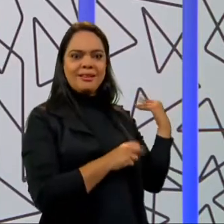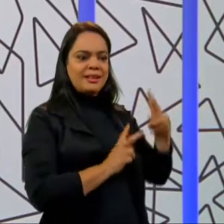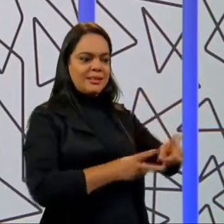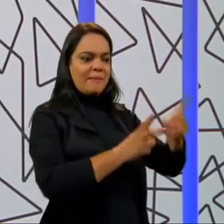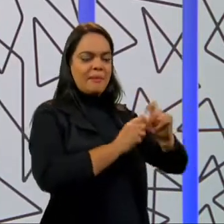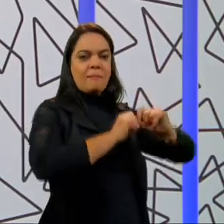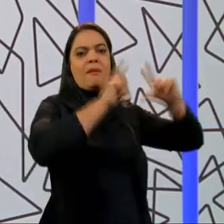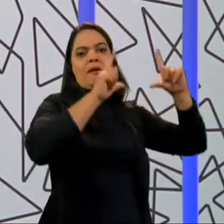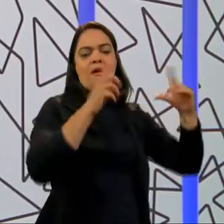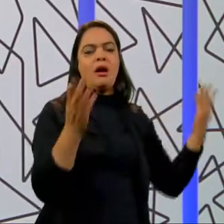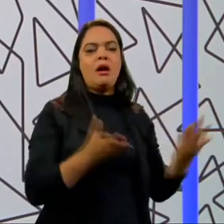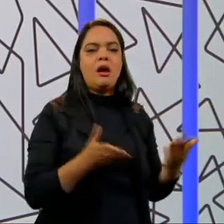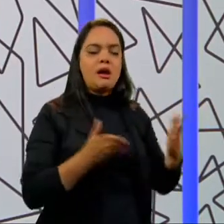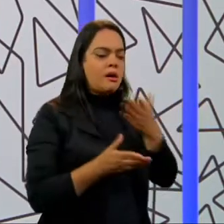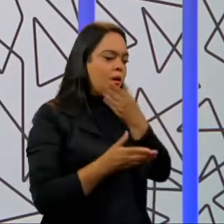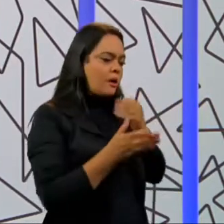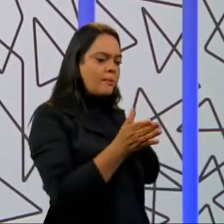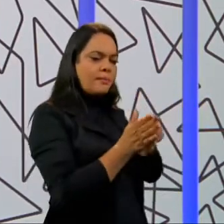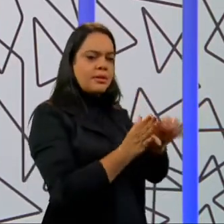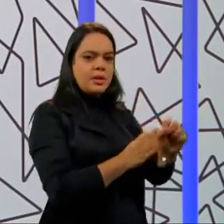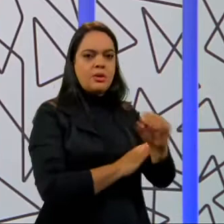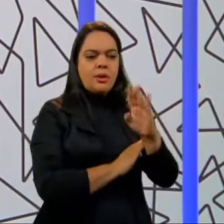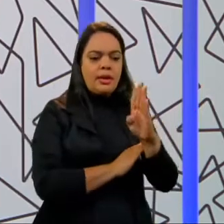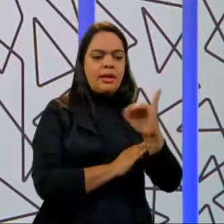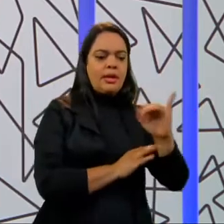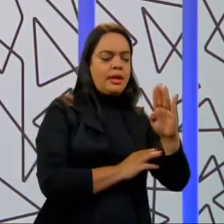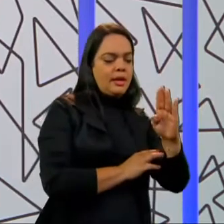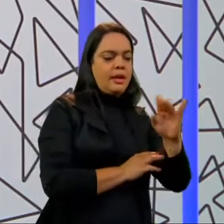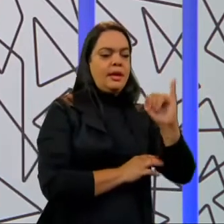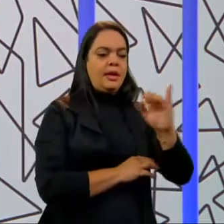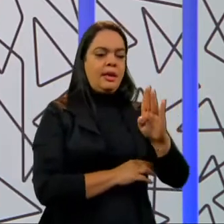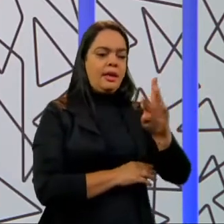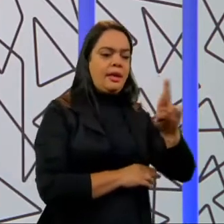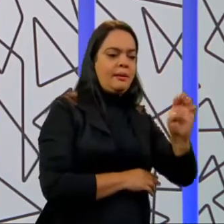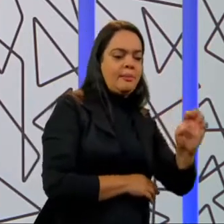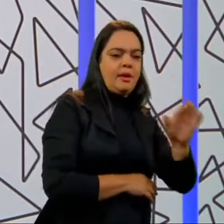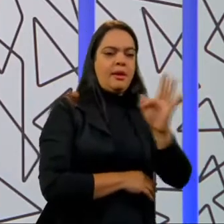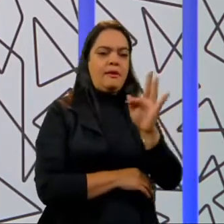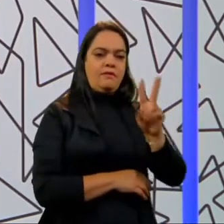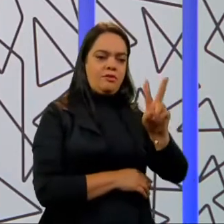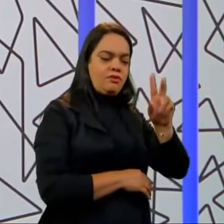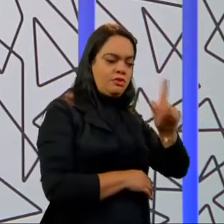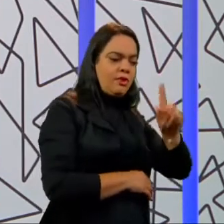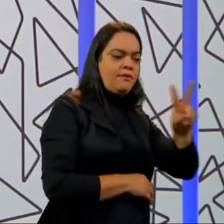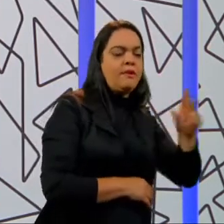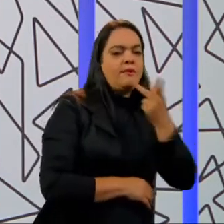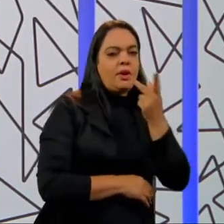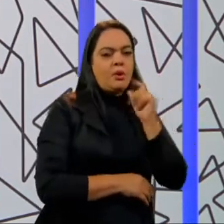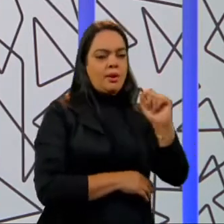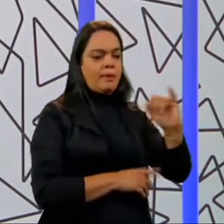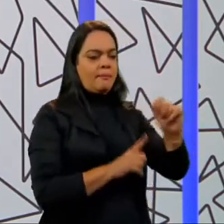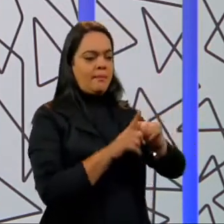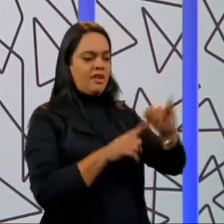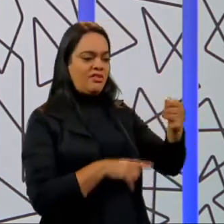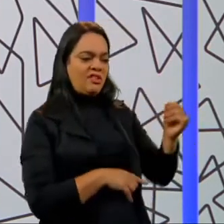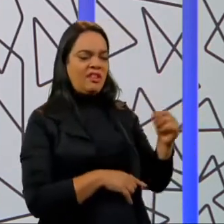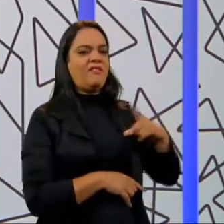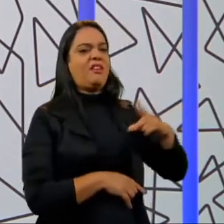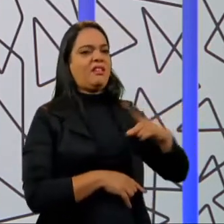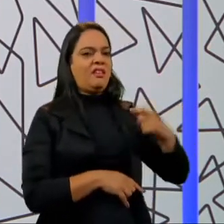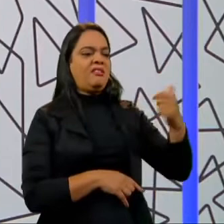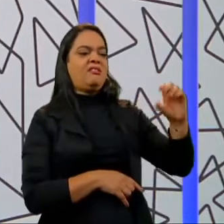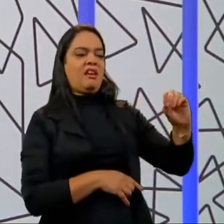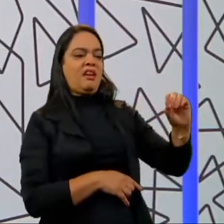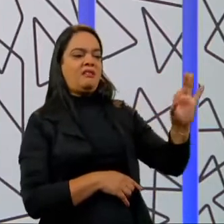dos pesquisadores do IBRE, da FGV, de que agora, em janeiro, nós voltamos a alcançar algo em torno de 10% a 15